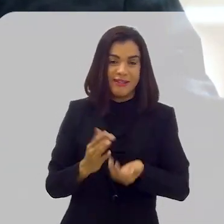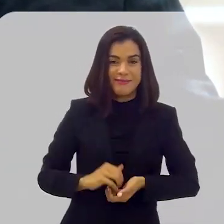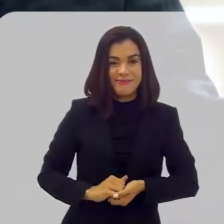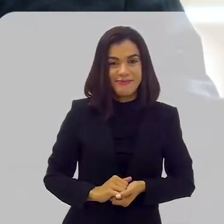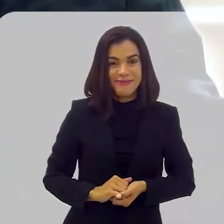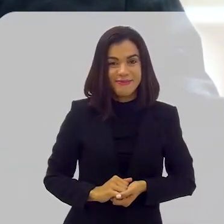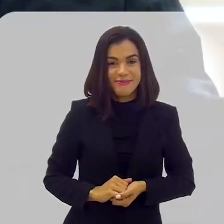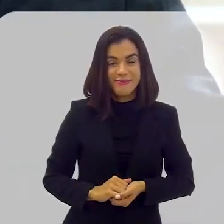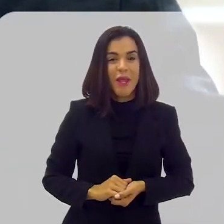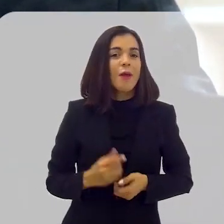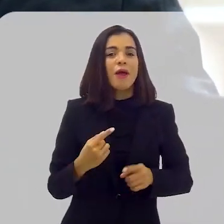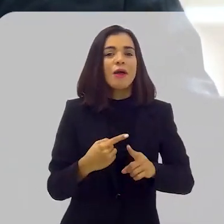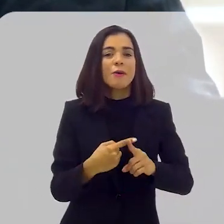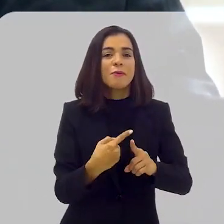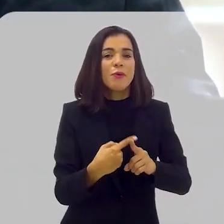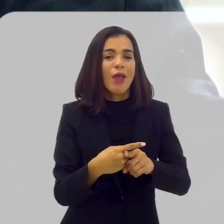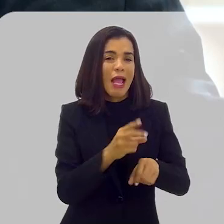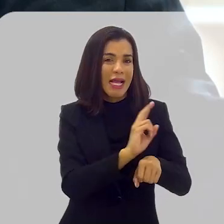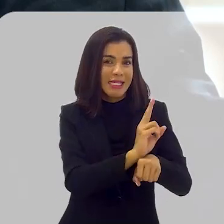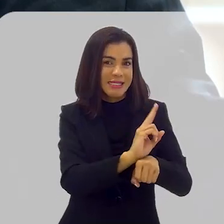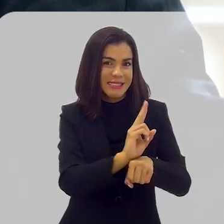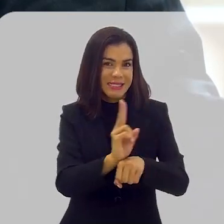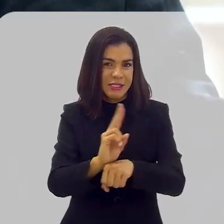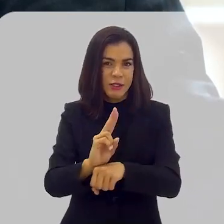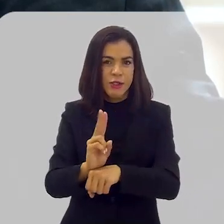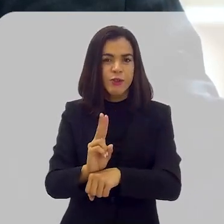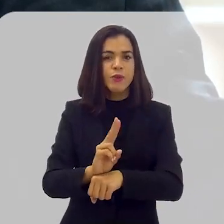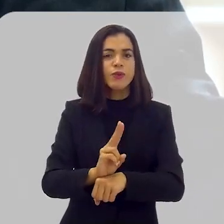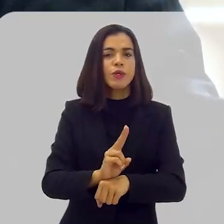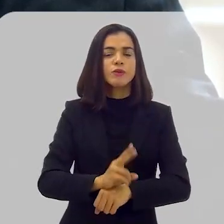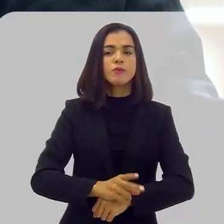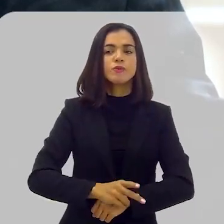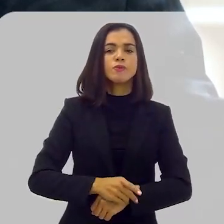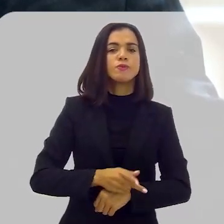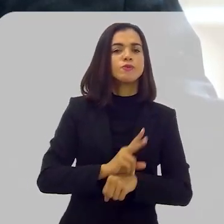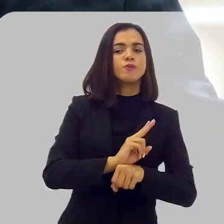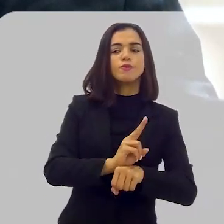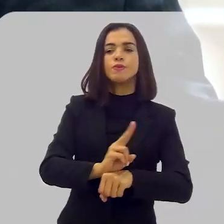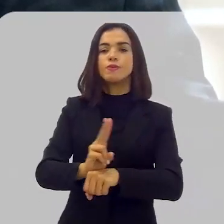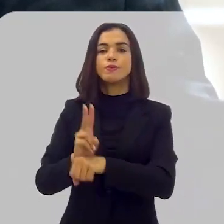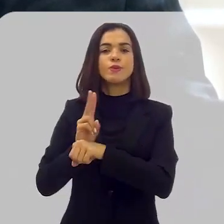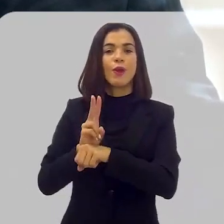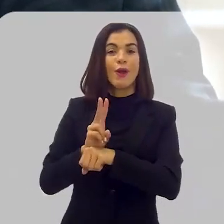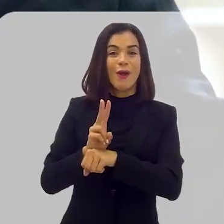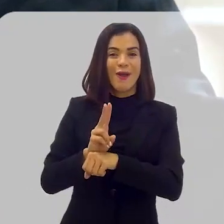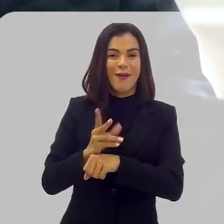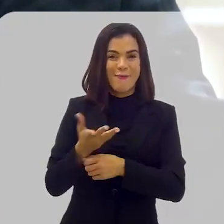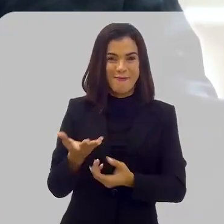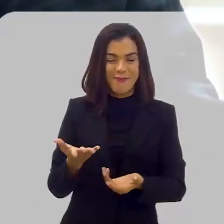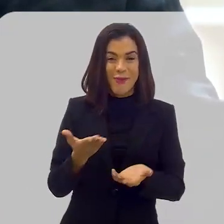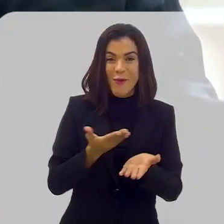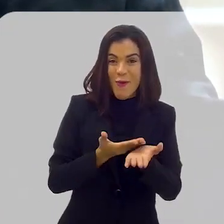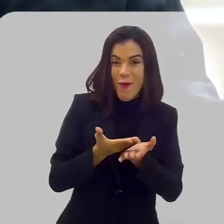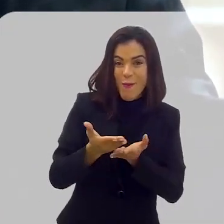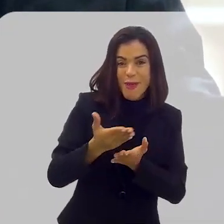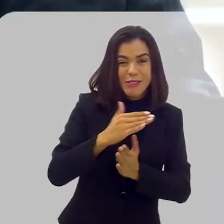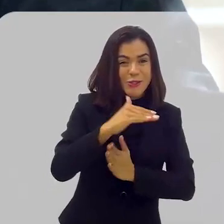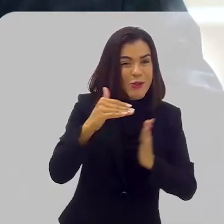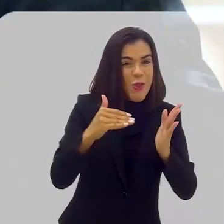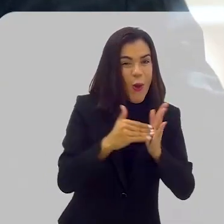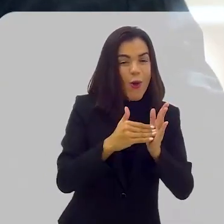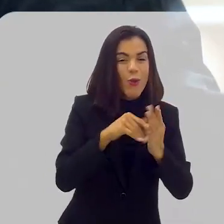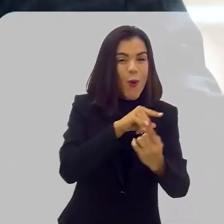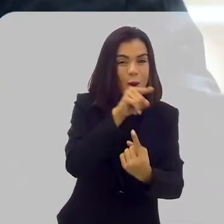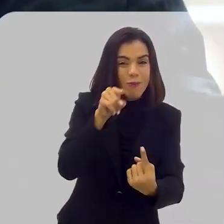família, porque a segurança é produto fim. O produto início